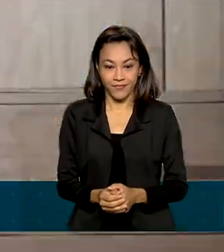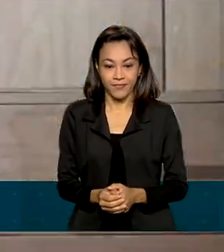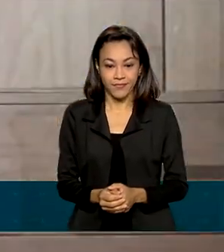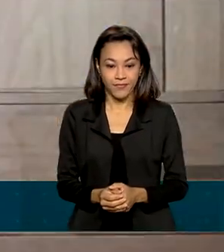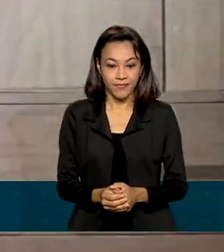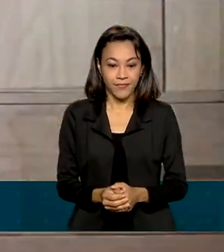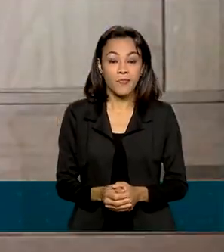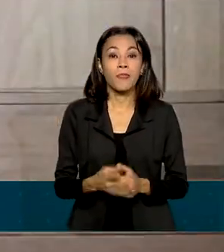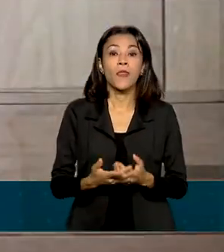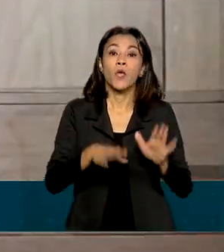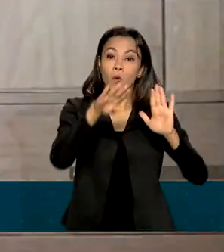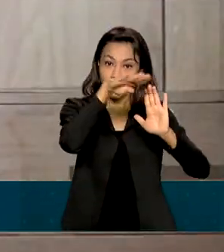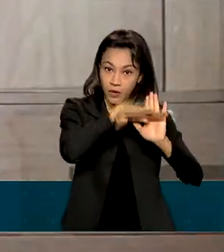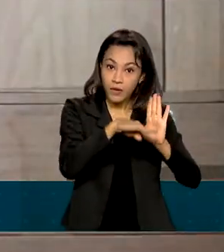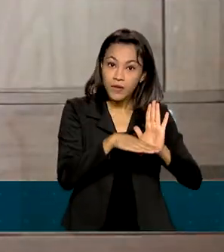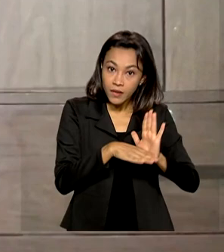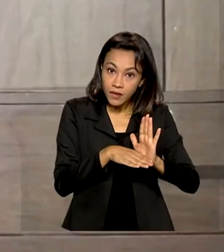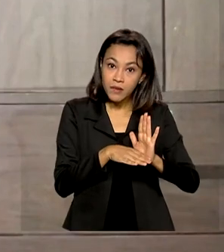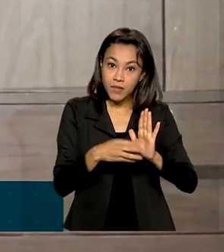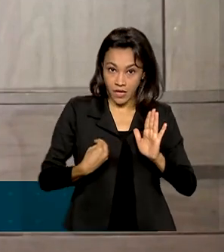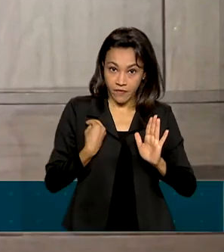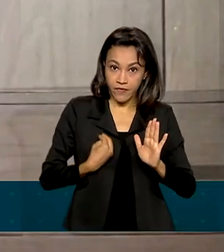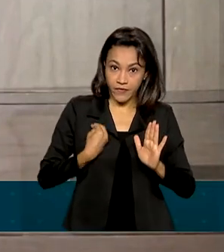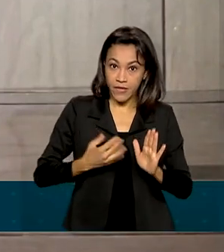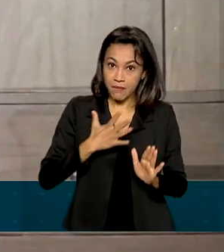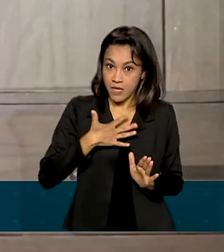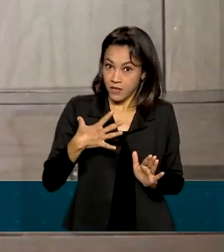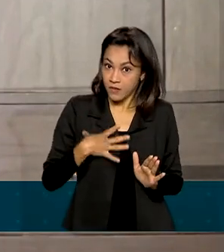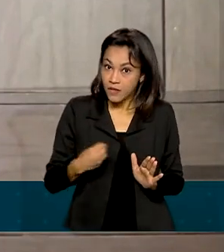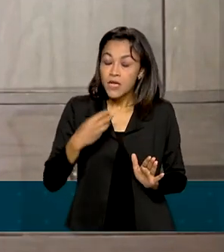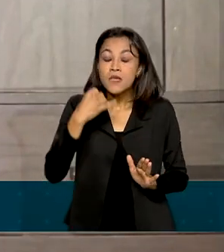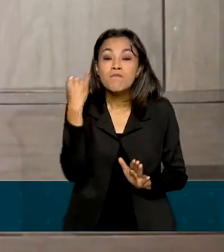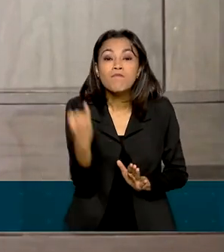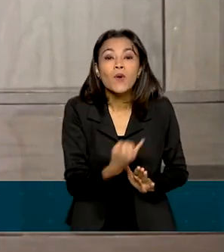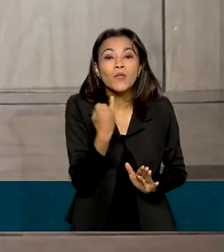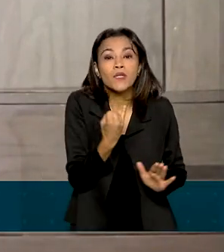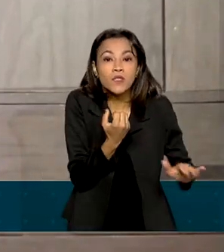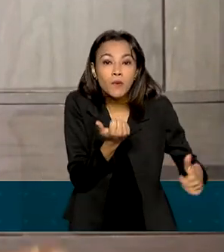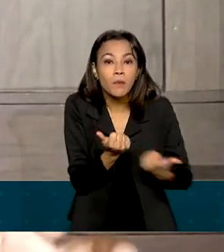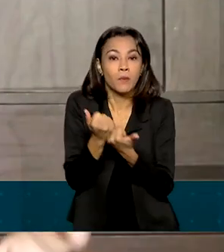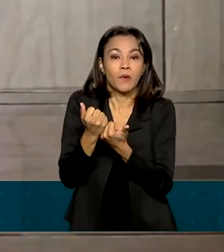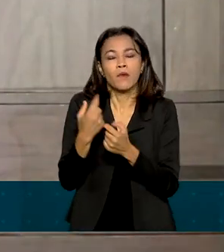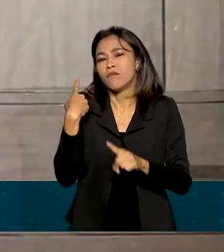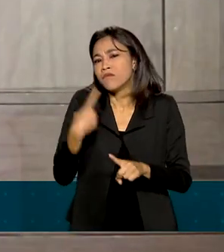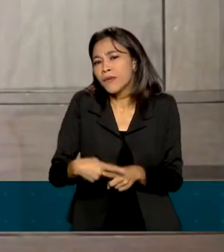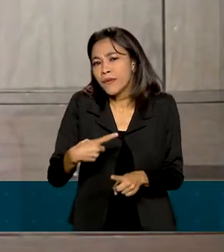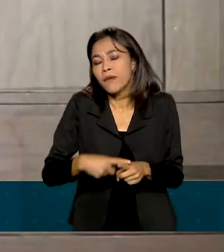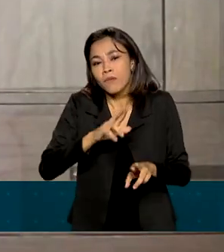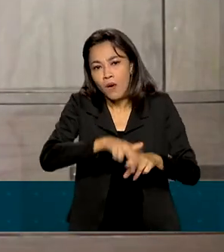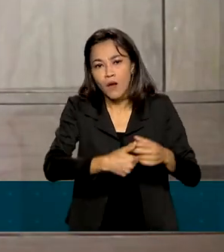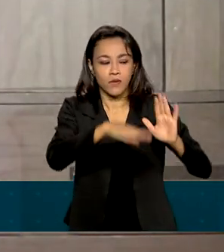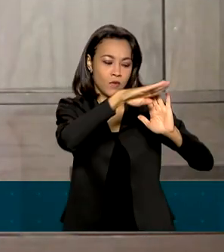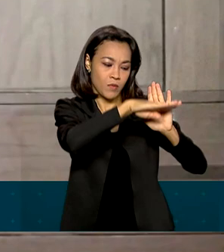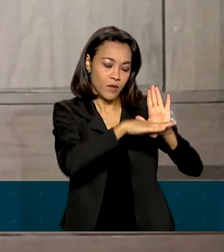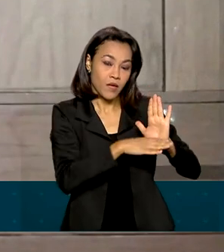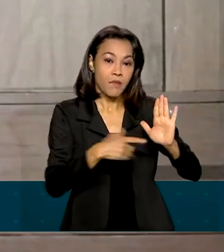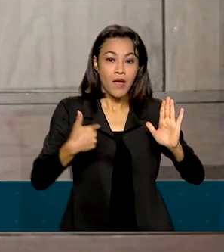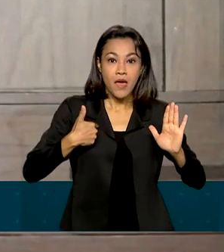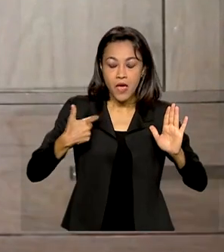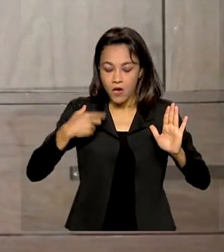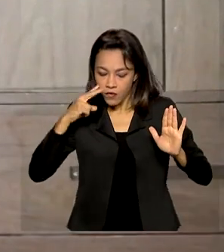O programa na vida das minhas filhas é importante porque, através dele, eu fico